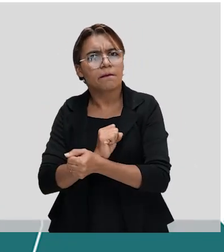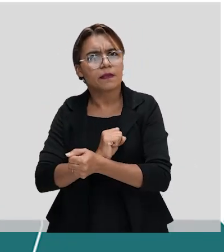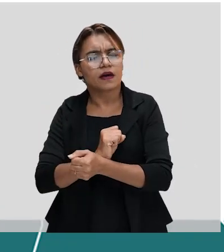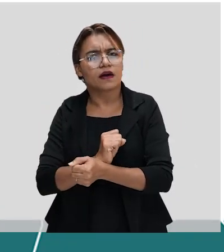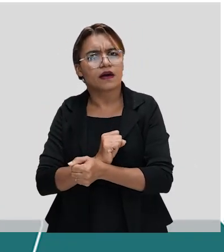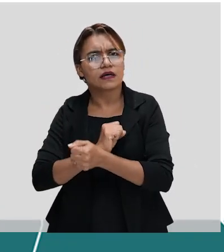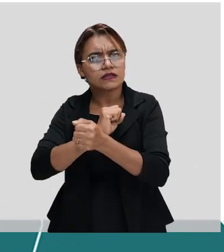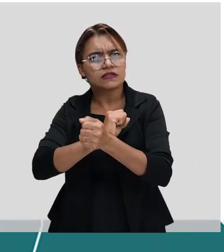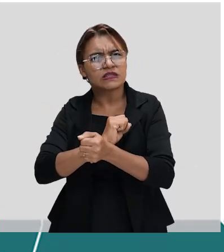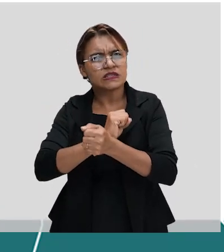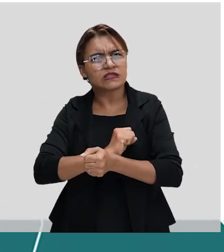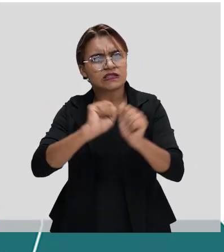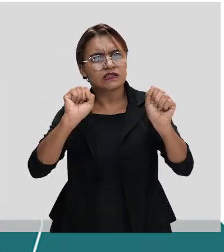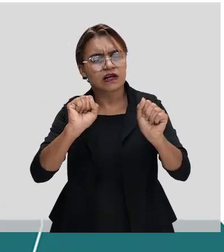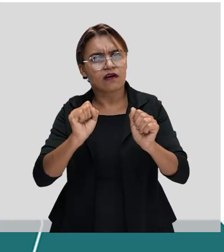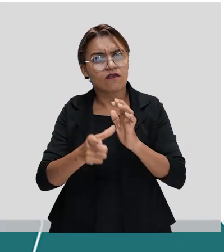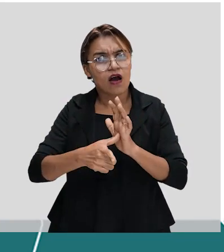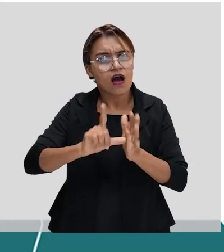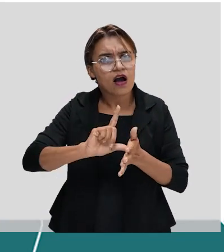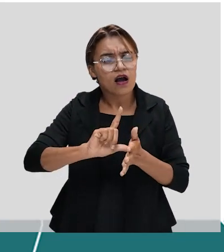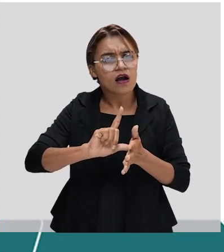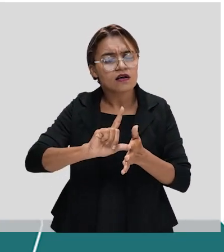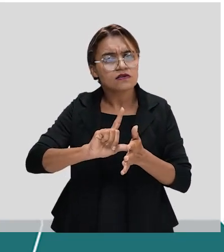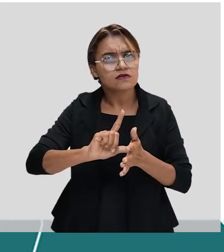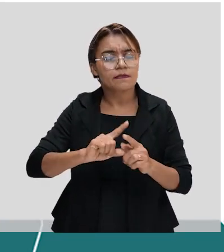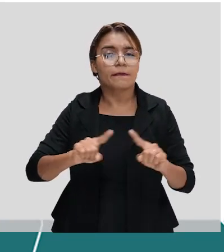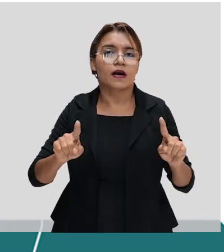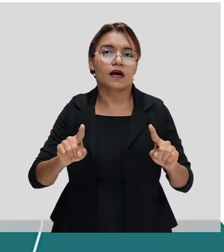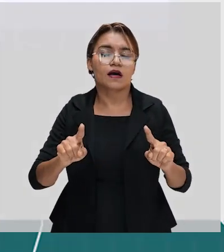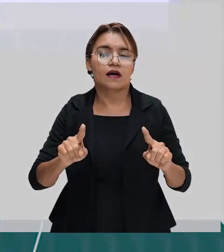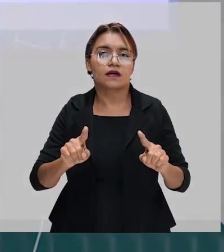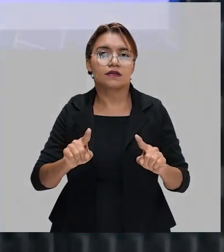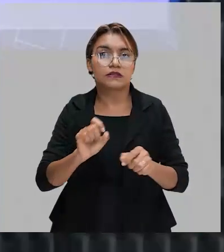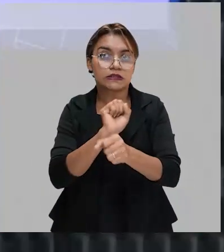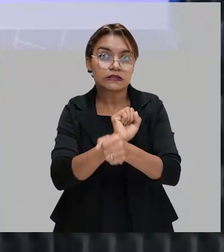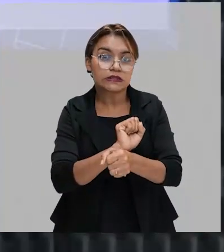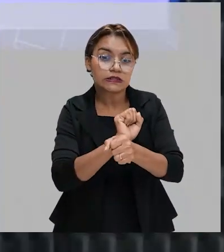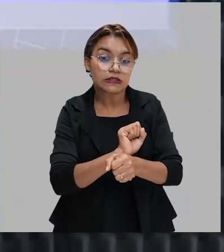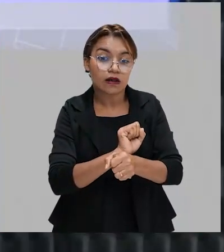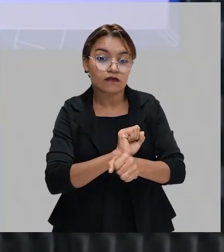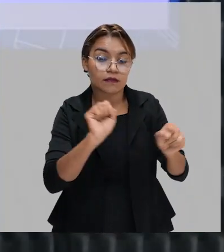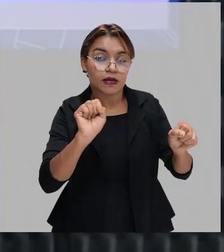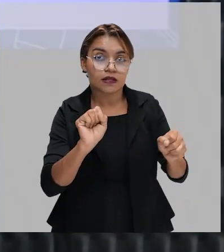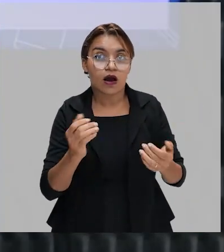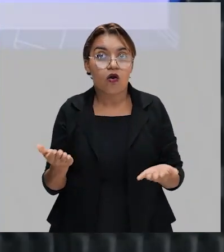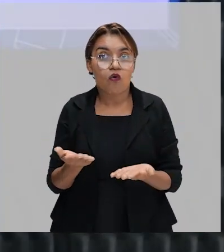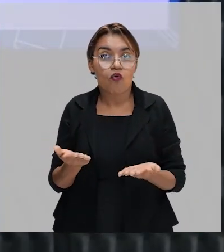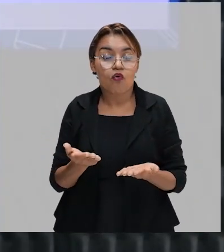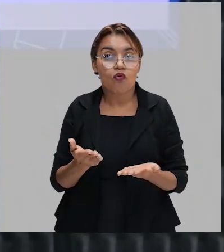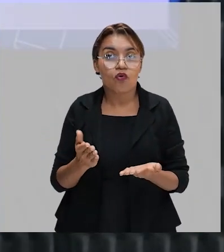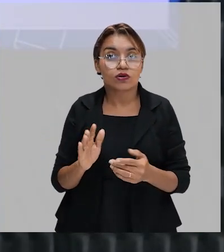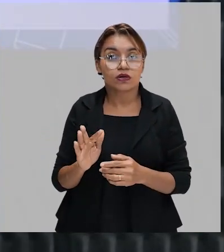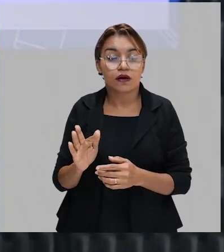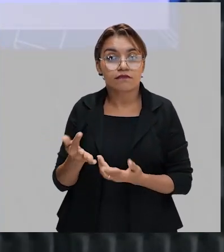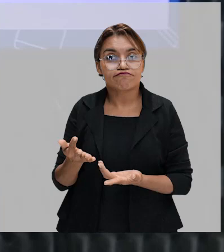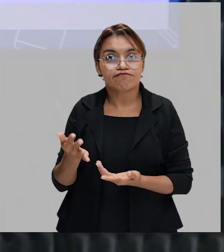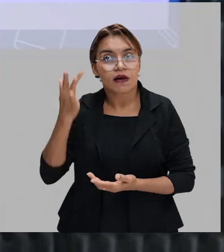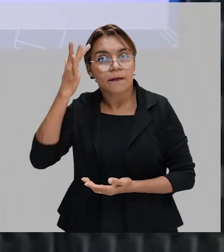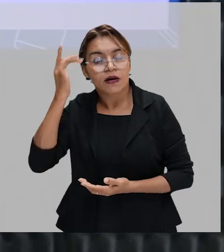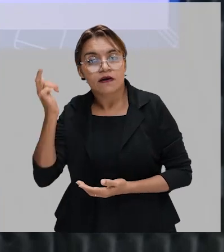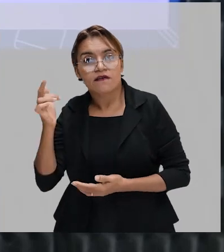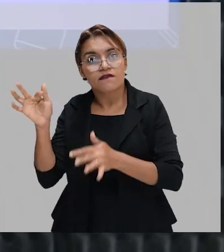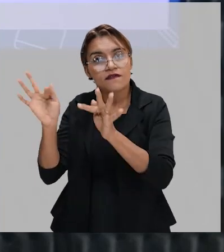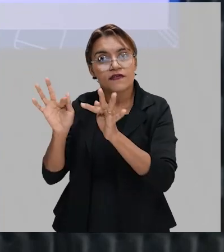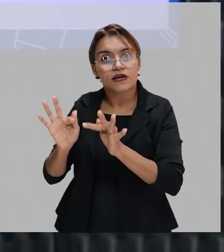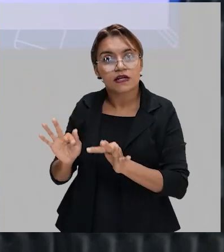de 1910? Sim, foi. Mas assim, libertar escravos hoje, aí amanhã eles estão felizes na